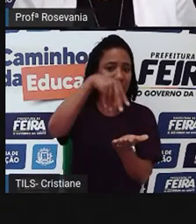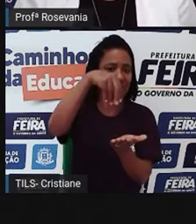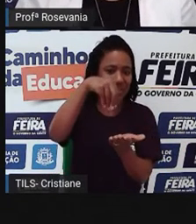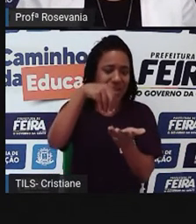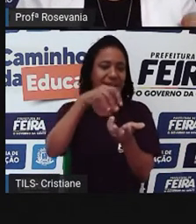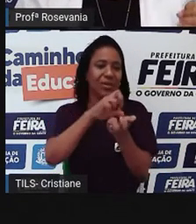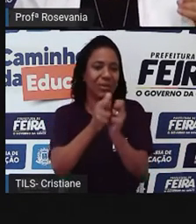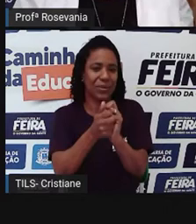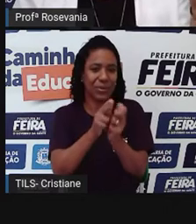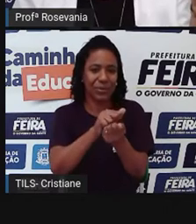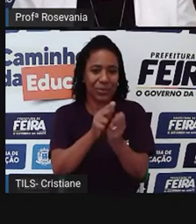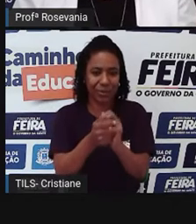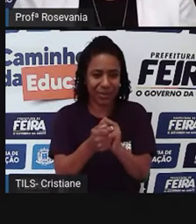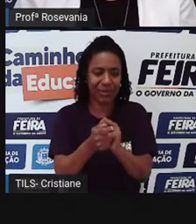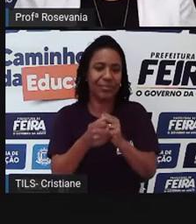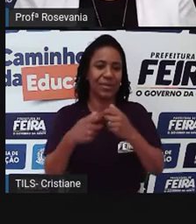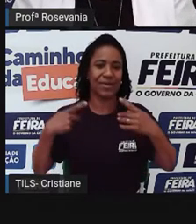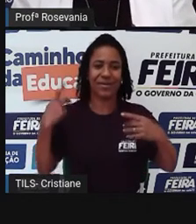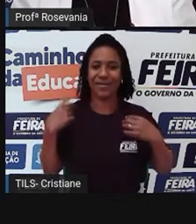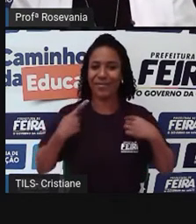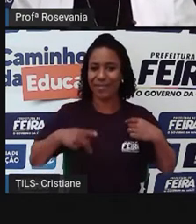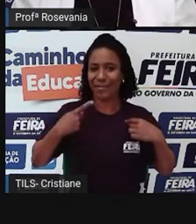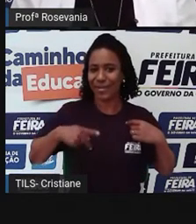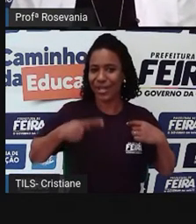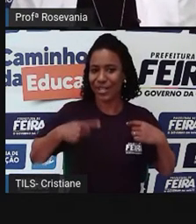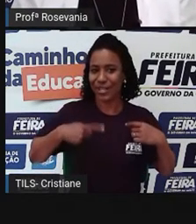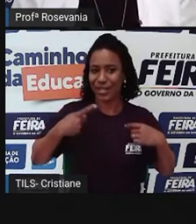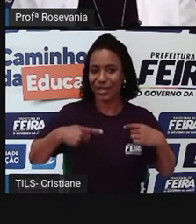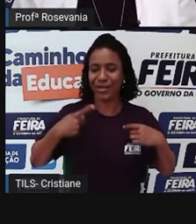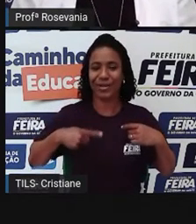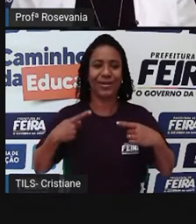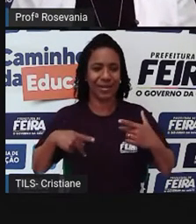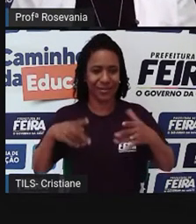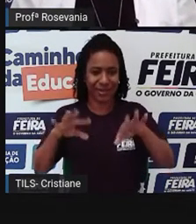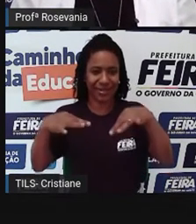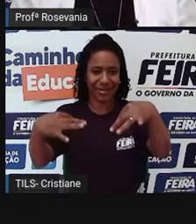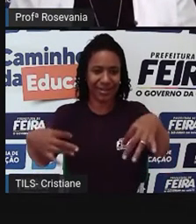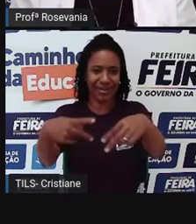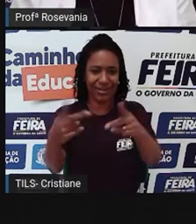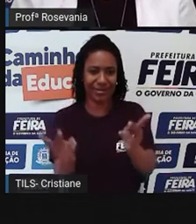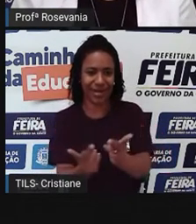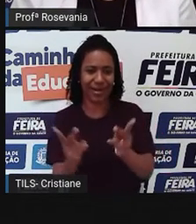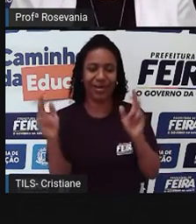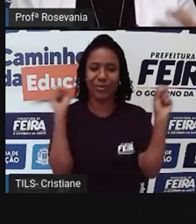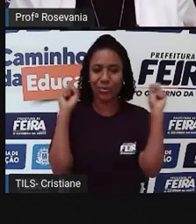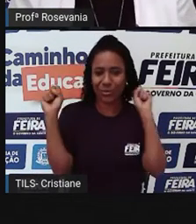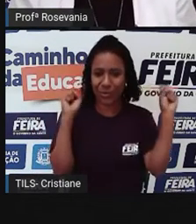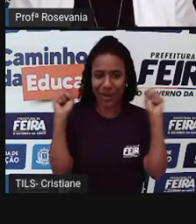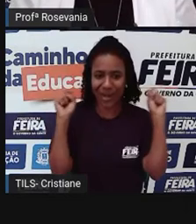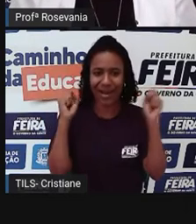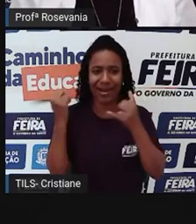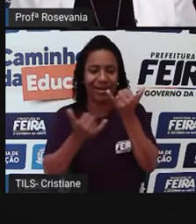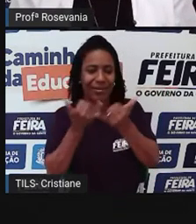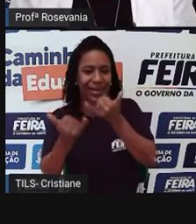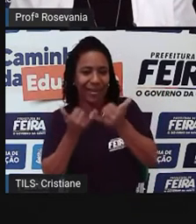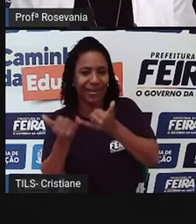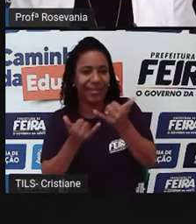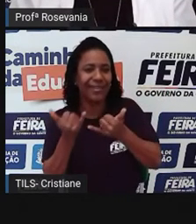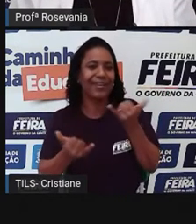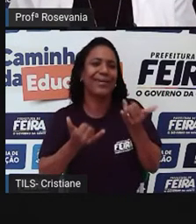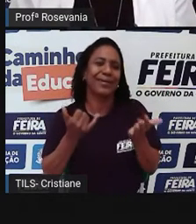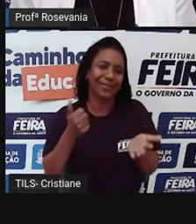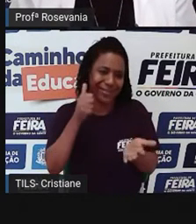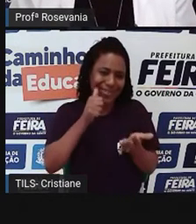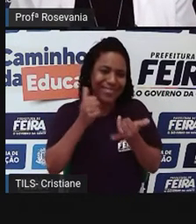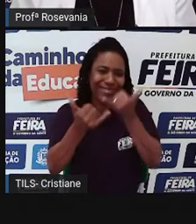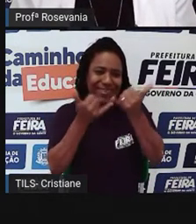toalhinhas, né, aquele paninho de fogão, né, toalhas, brinquedos, né, algumas bonecas de tecido,